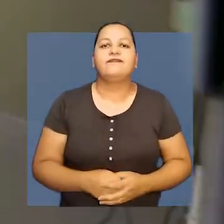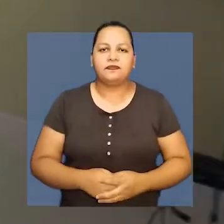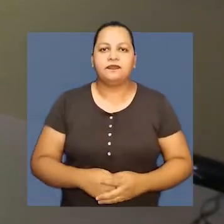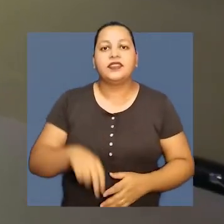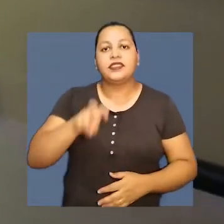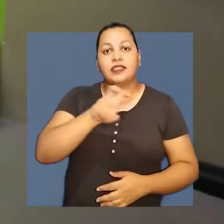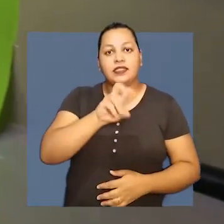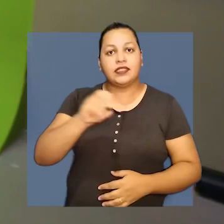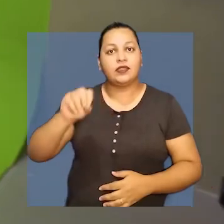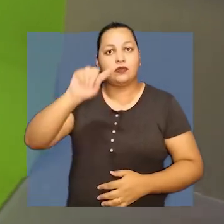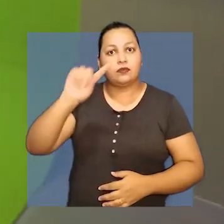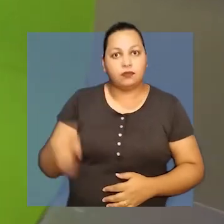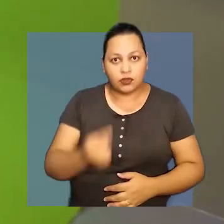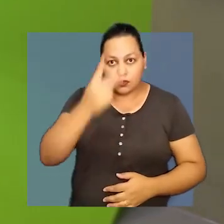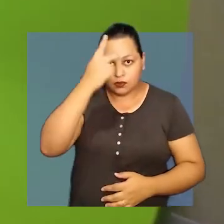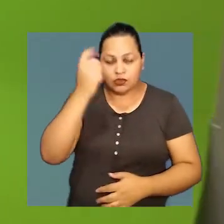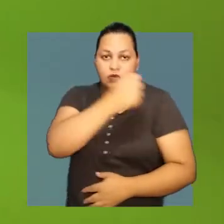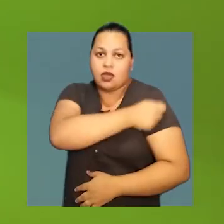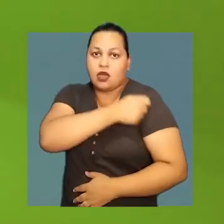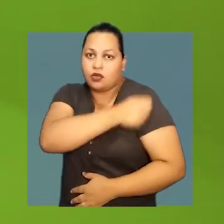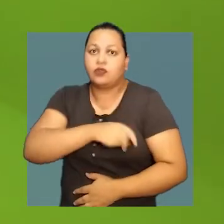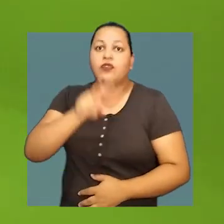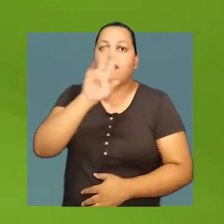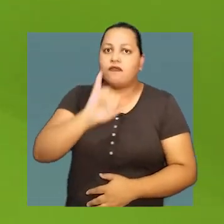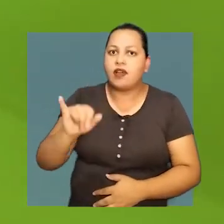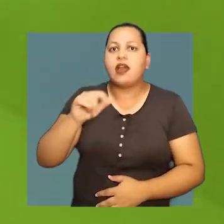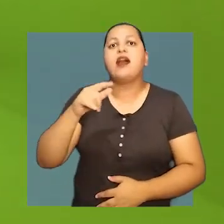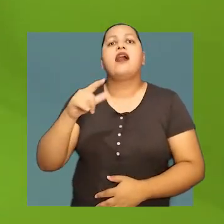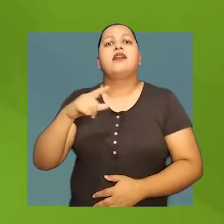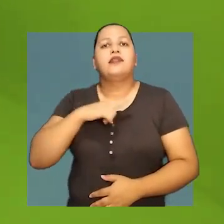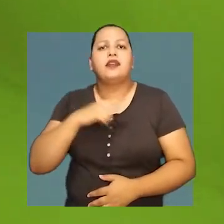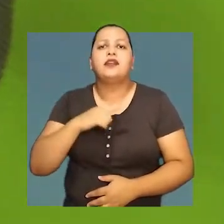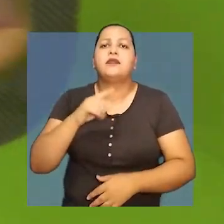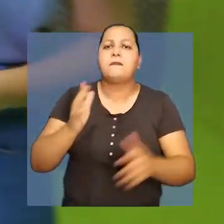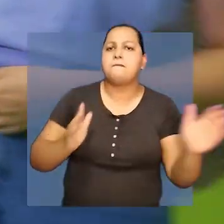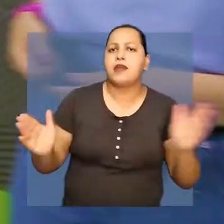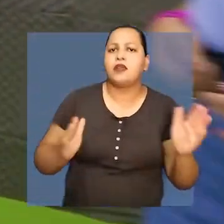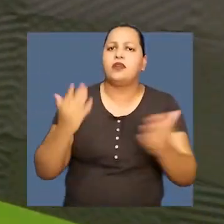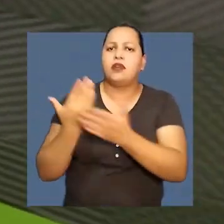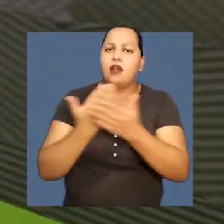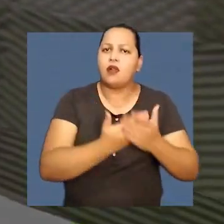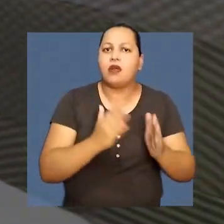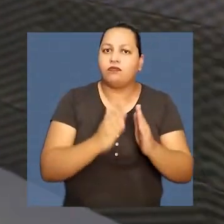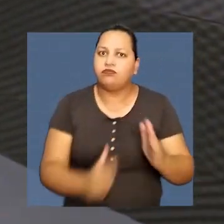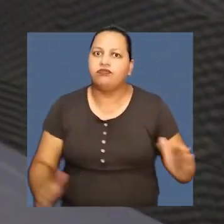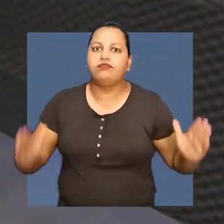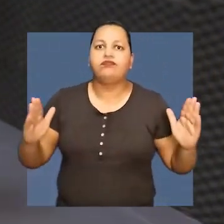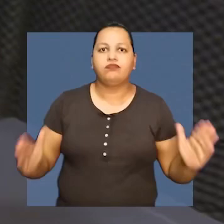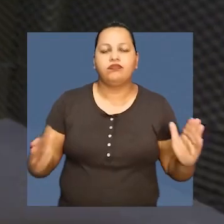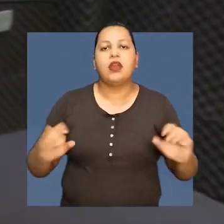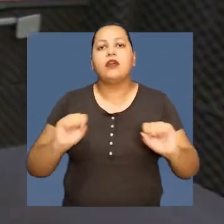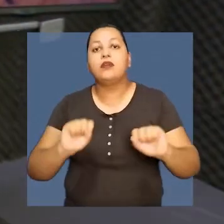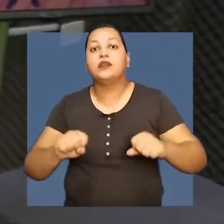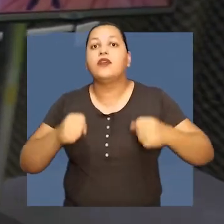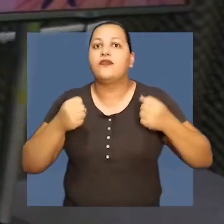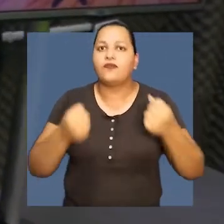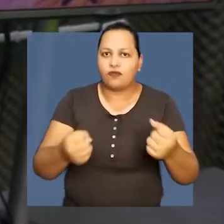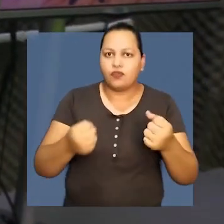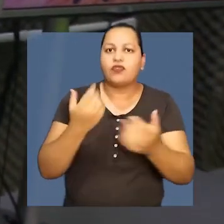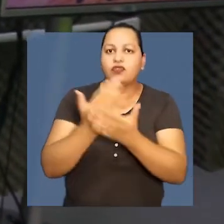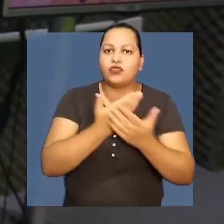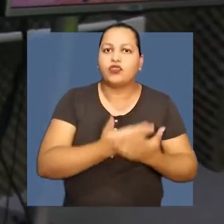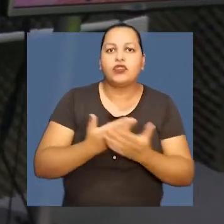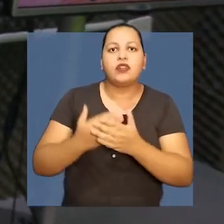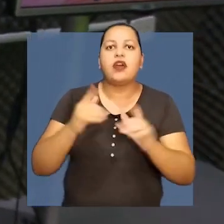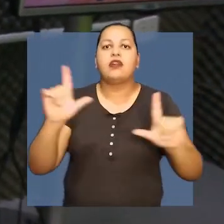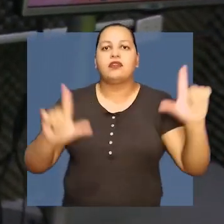Cerca de 500 mil estudantes da rede estadual de ensino vão ter a ampliação do período de aulas. O projeto Reforço Escolar será transmitido a todos